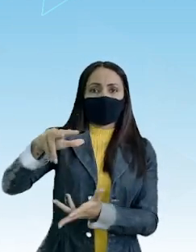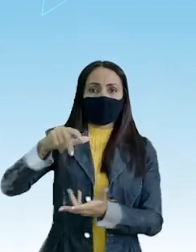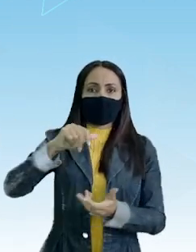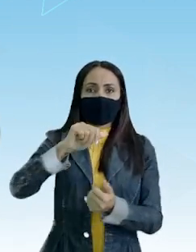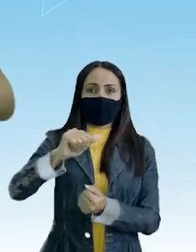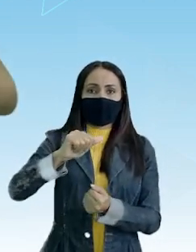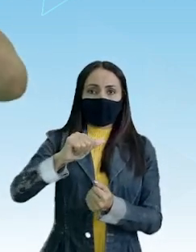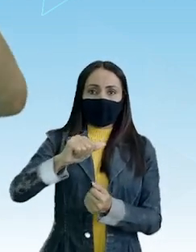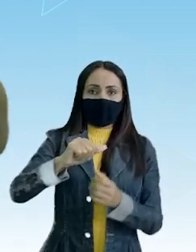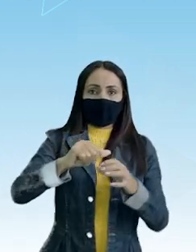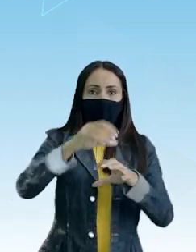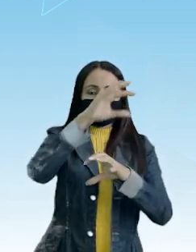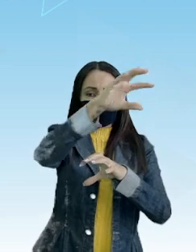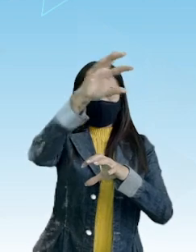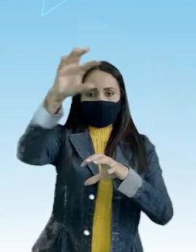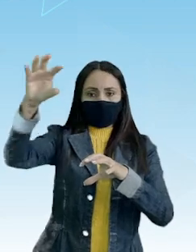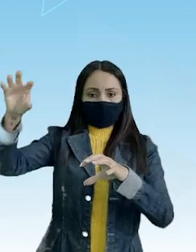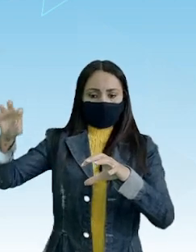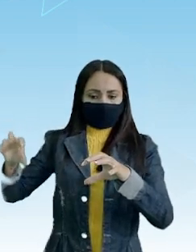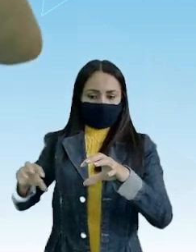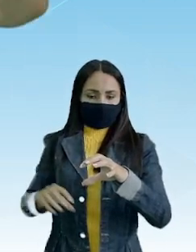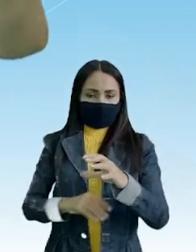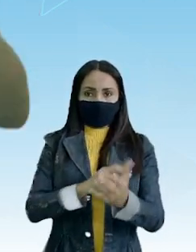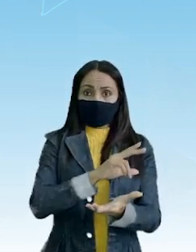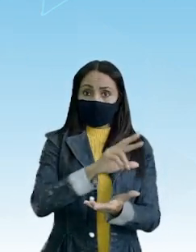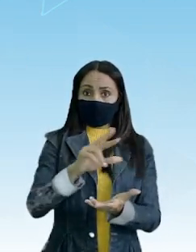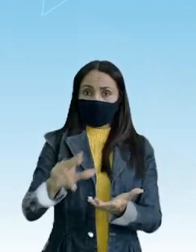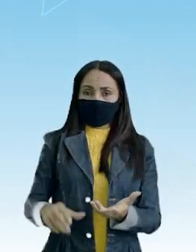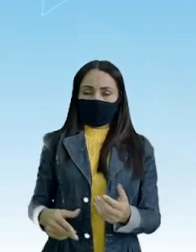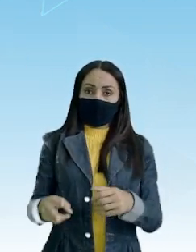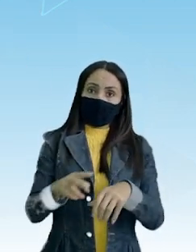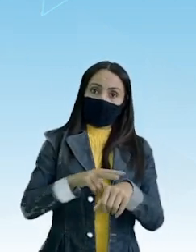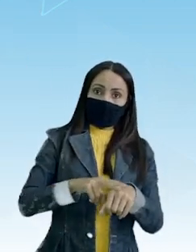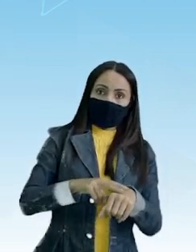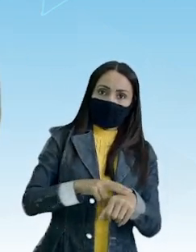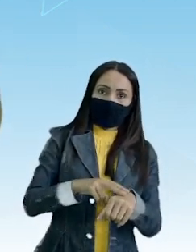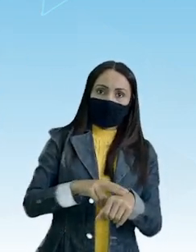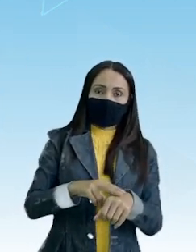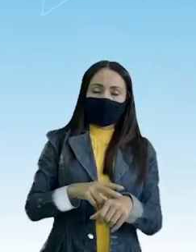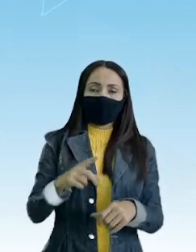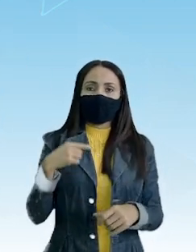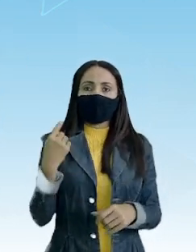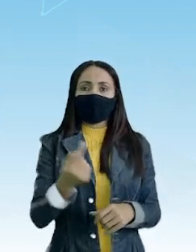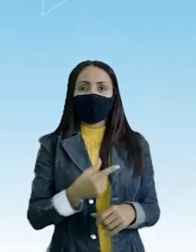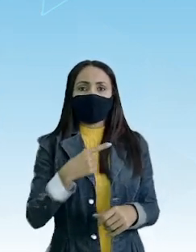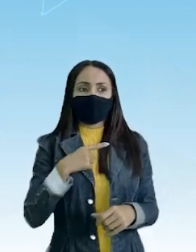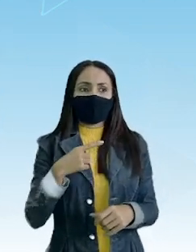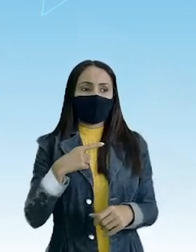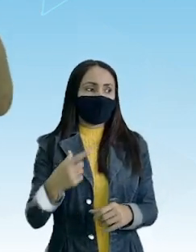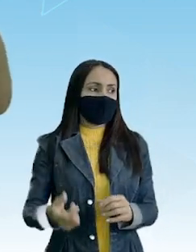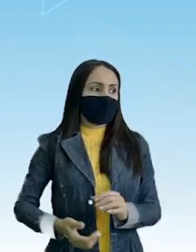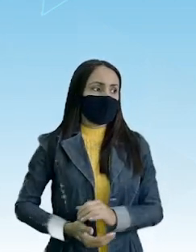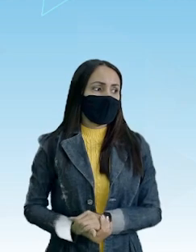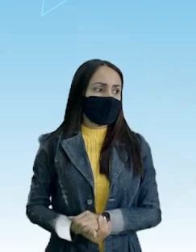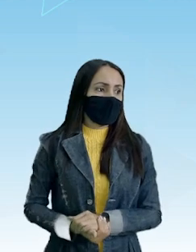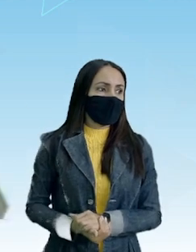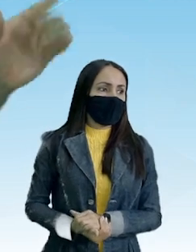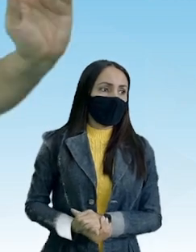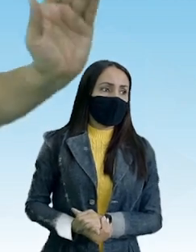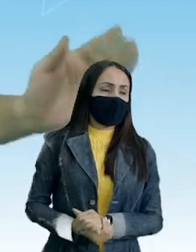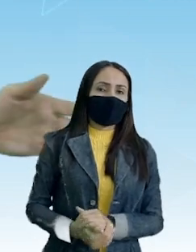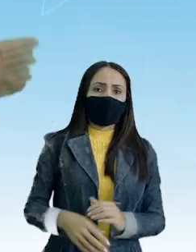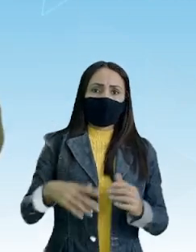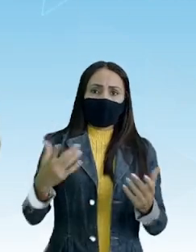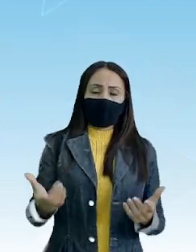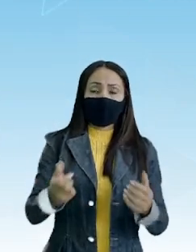Saturno Urano Etc Verdura Nós temos É um hiperônimo Dentro de verdura Nós